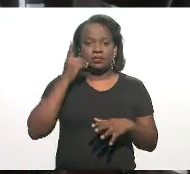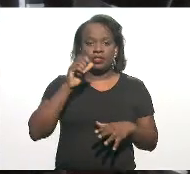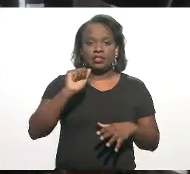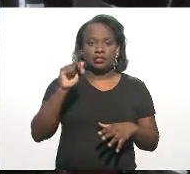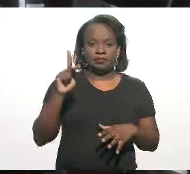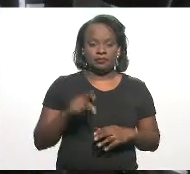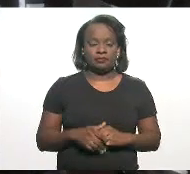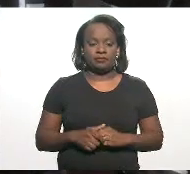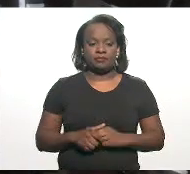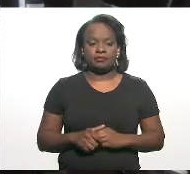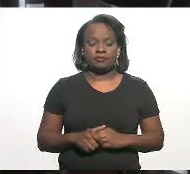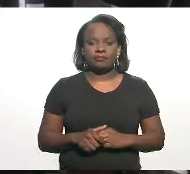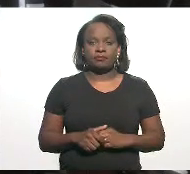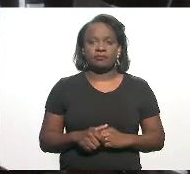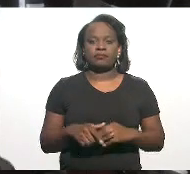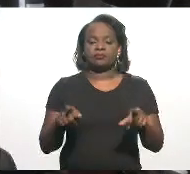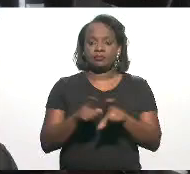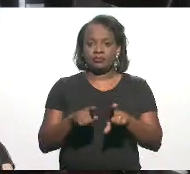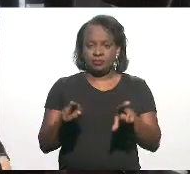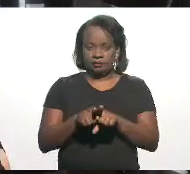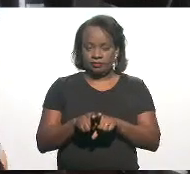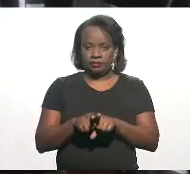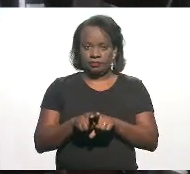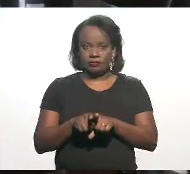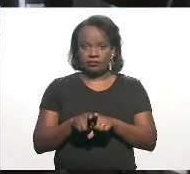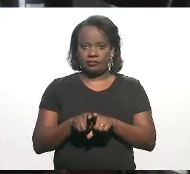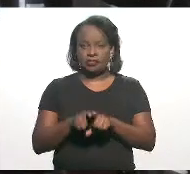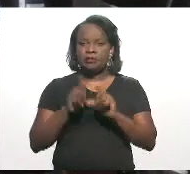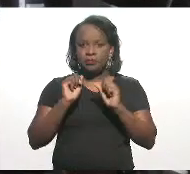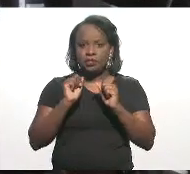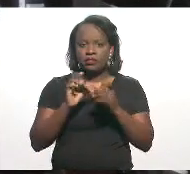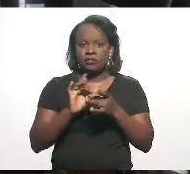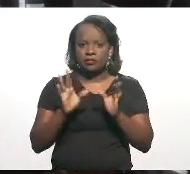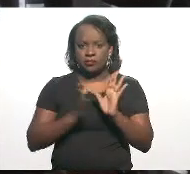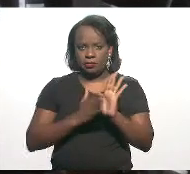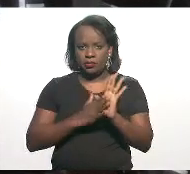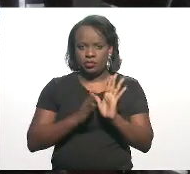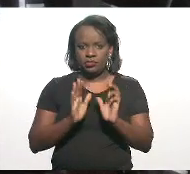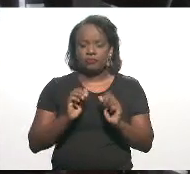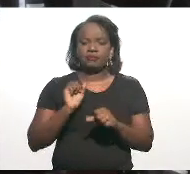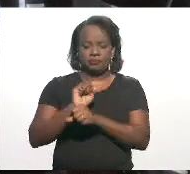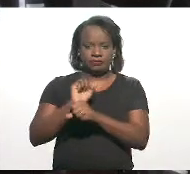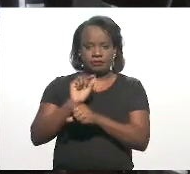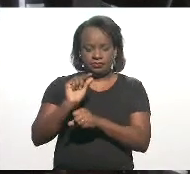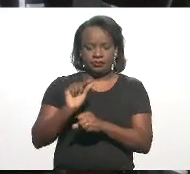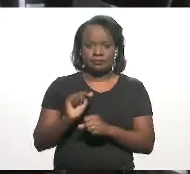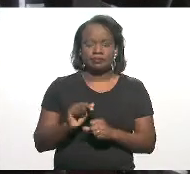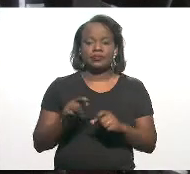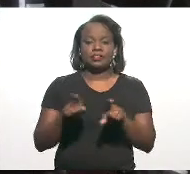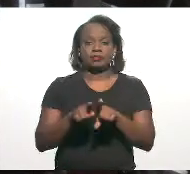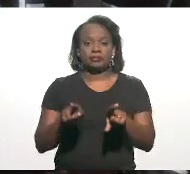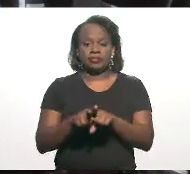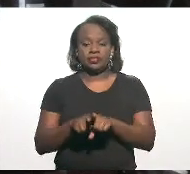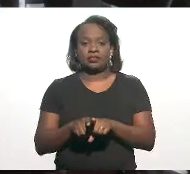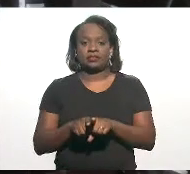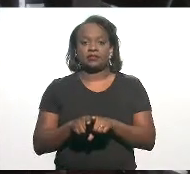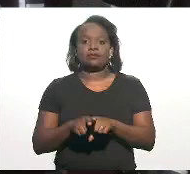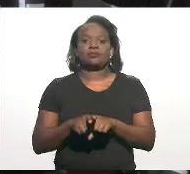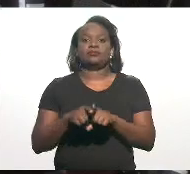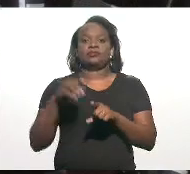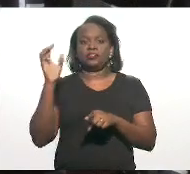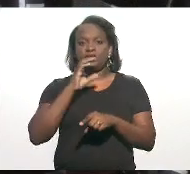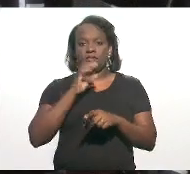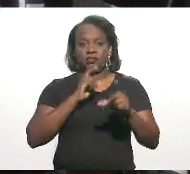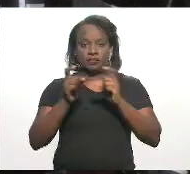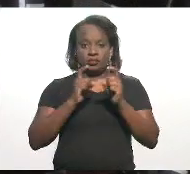Alexandre. Senhor presidente, uma questão de lei. E e também... Deixa eu fazer uma proposta, senhor presidente. Já, já, já, e também, em regime de